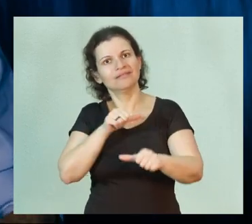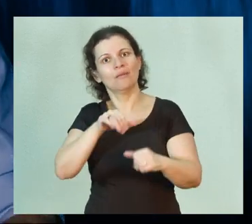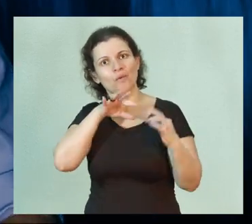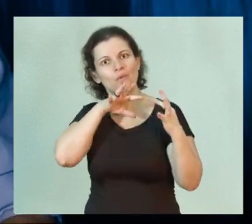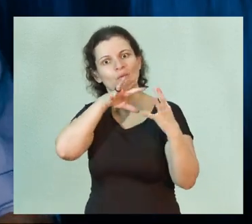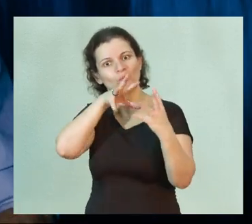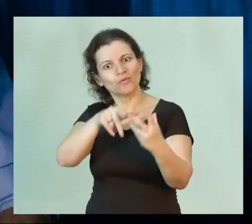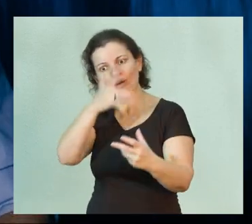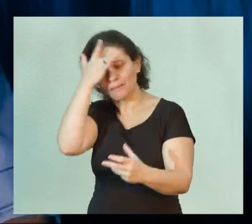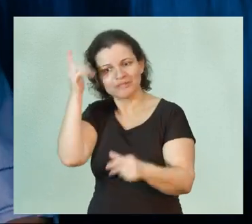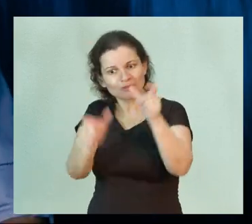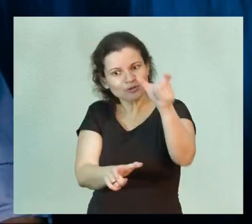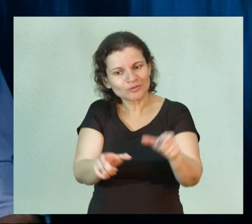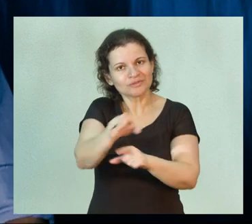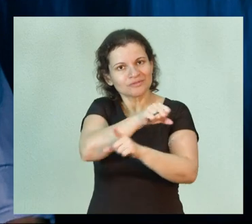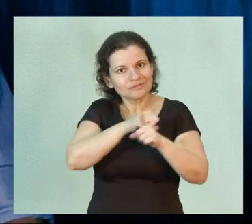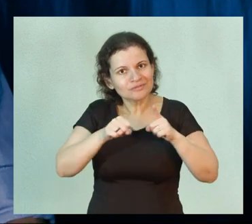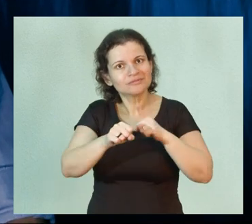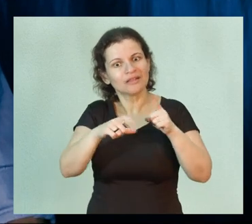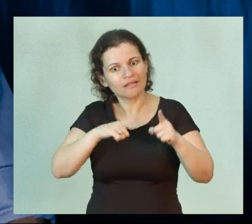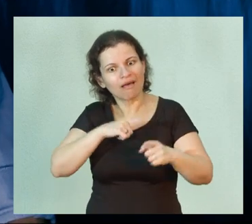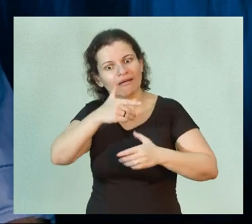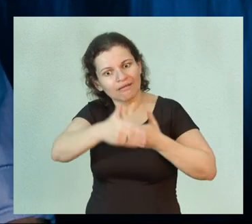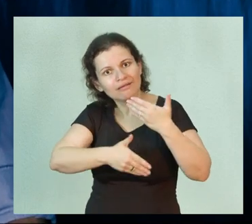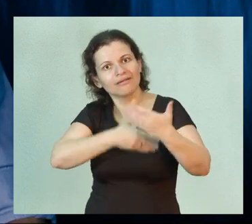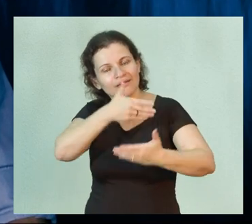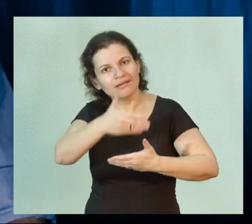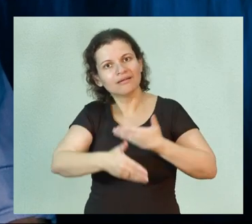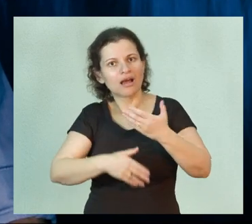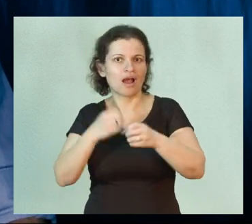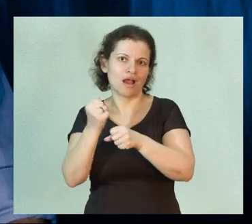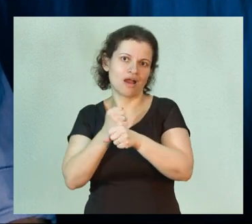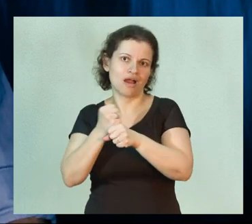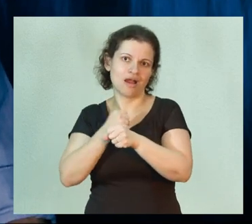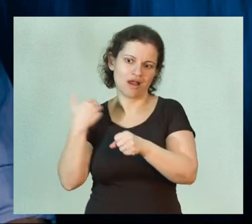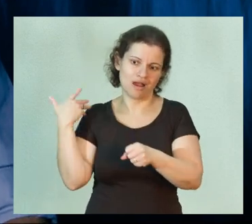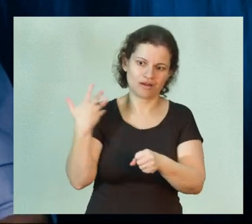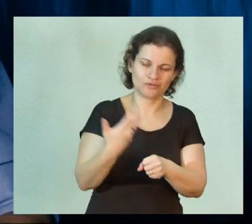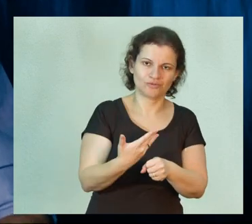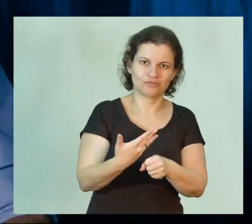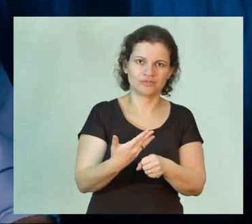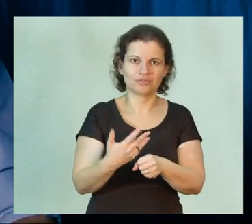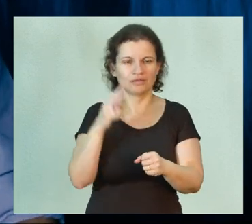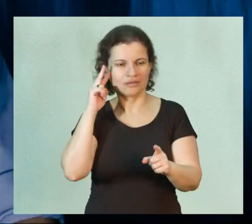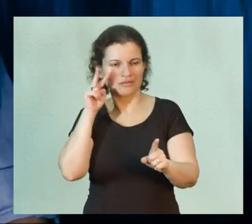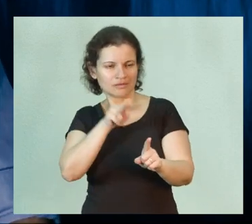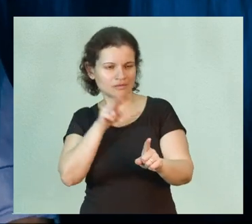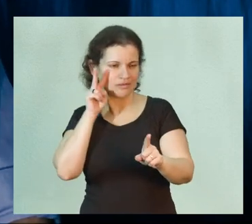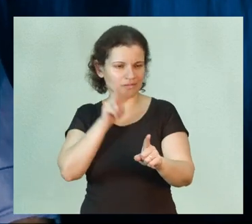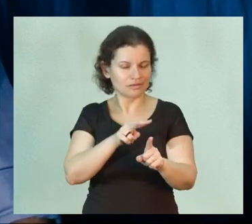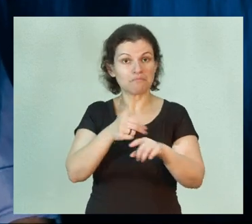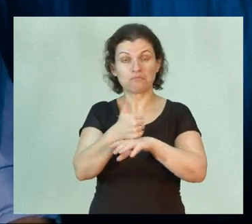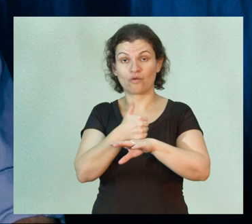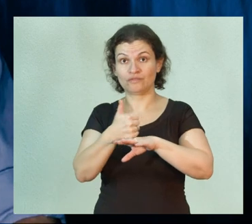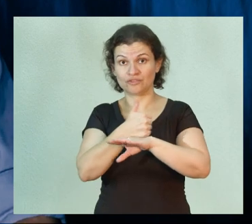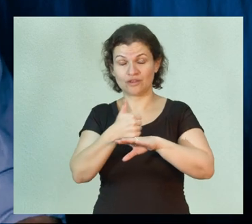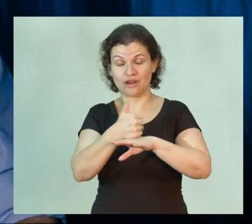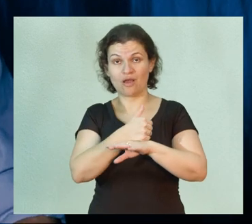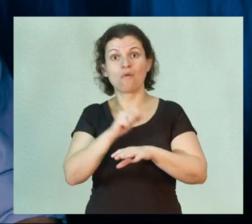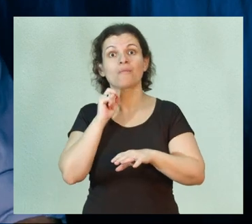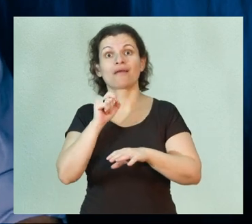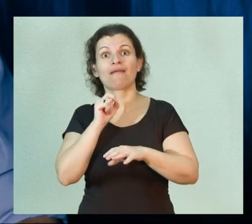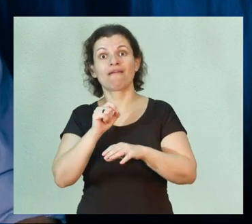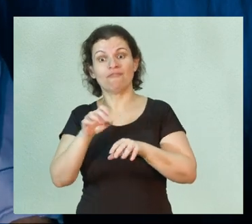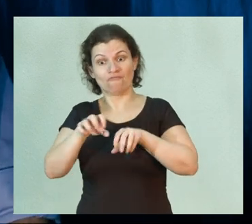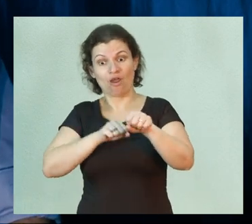mundo e esta sociedade passou nos últimos anos. As perspectivas profissionais para os